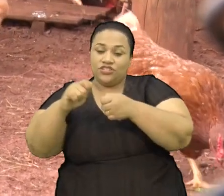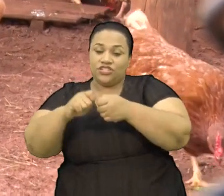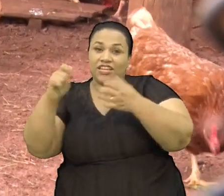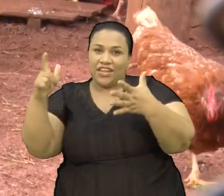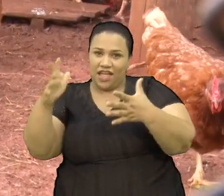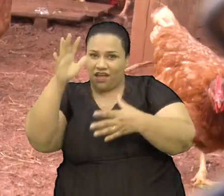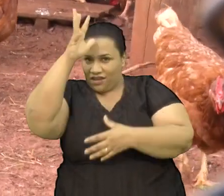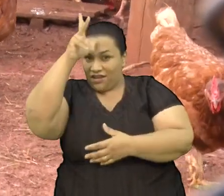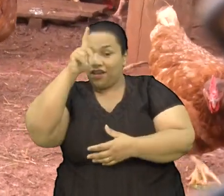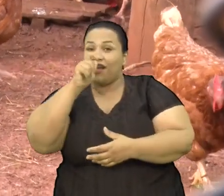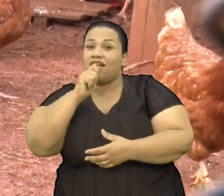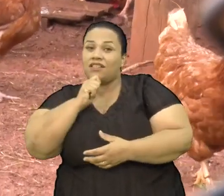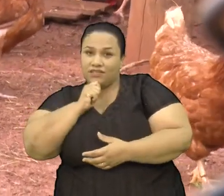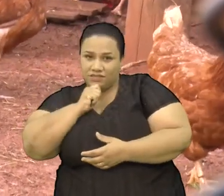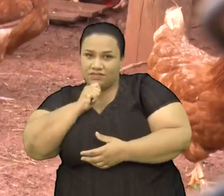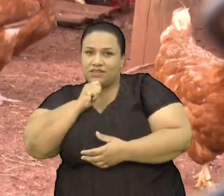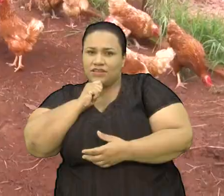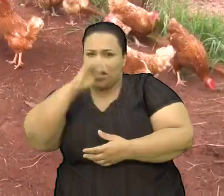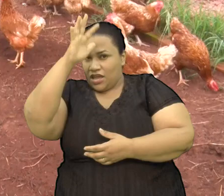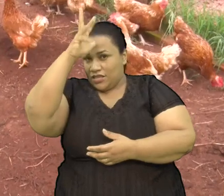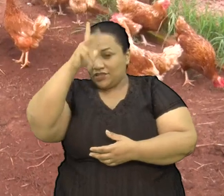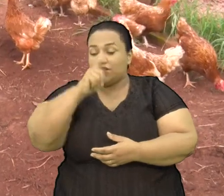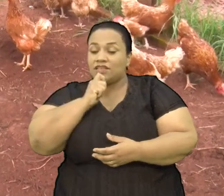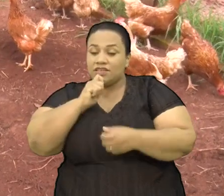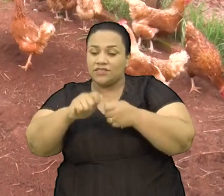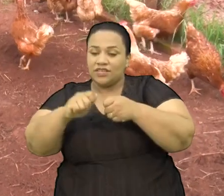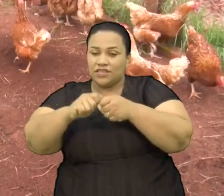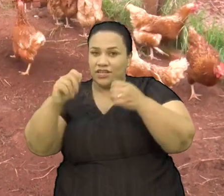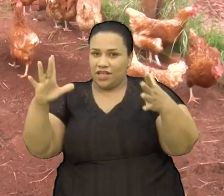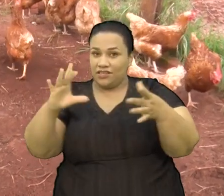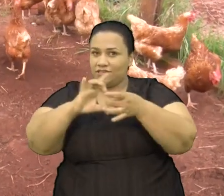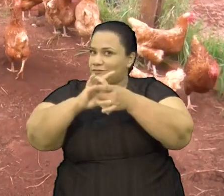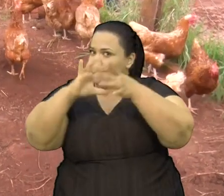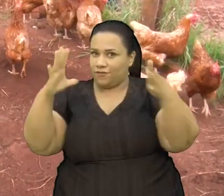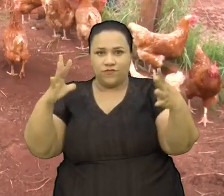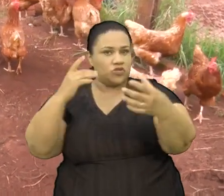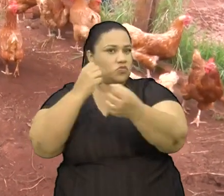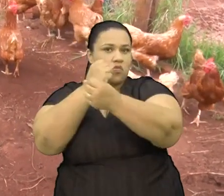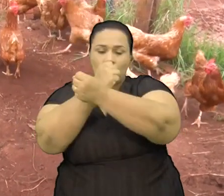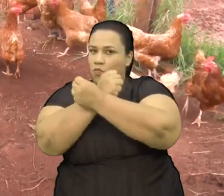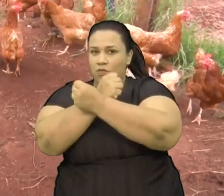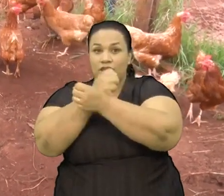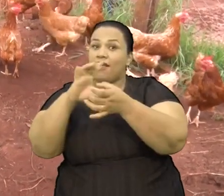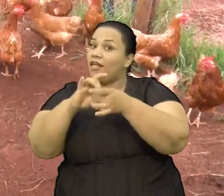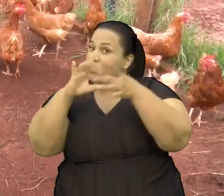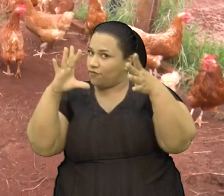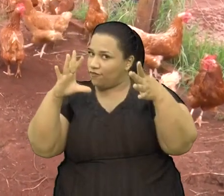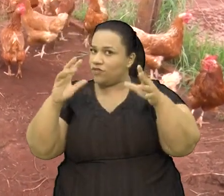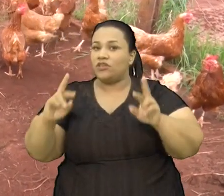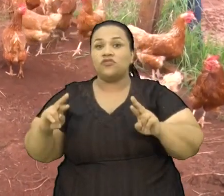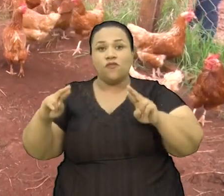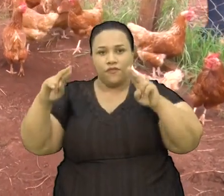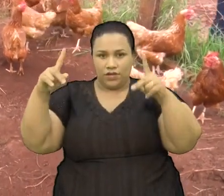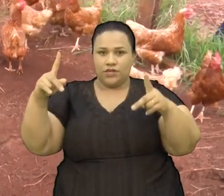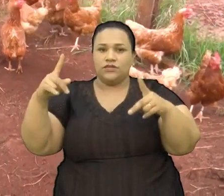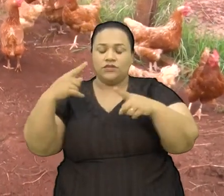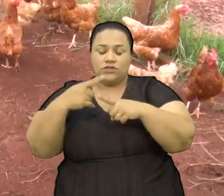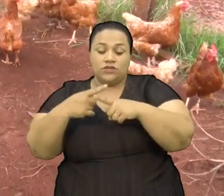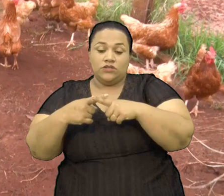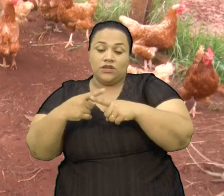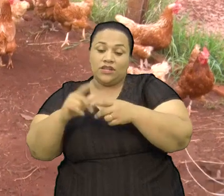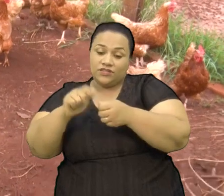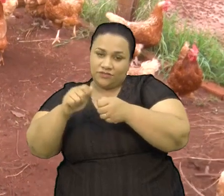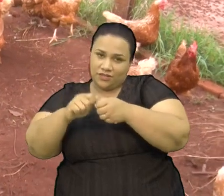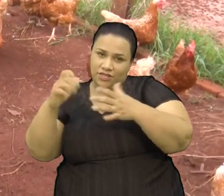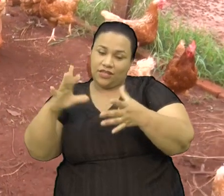São com galinhas soltas Elas não são presas É um diferencial Que elas não ficam Enjauladas